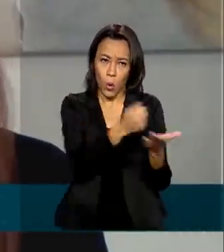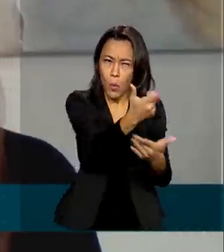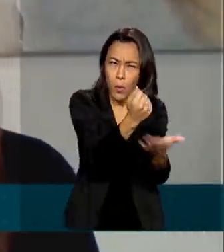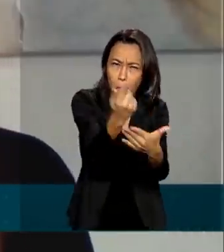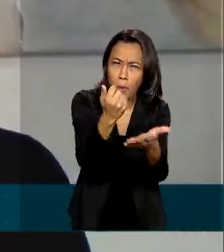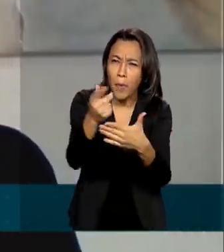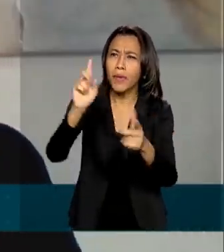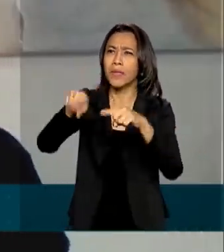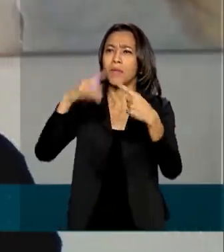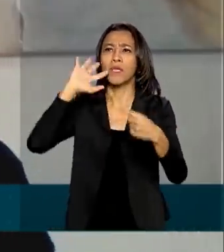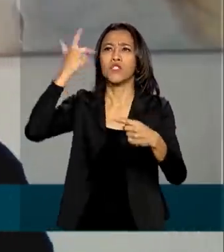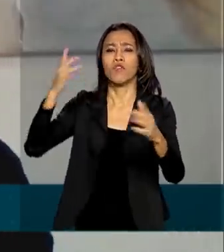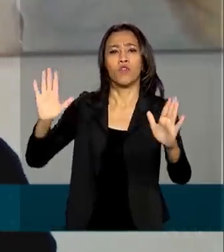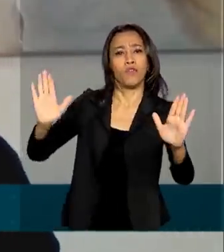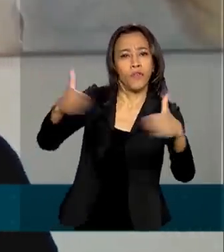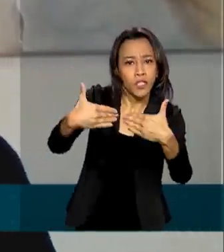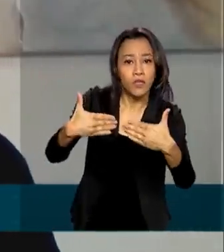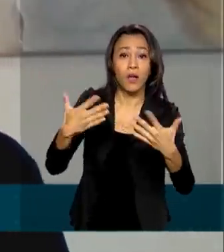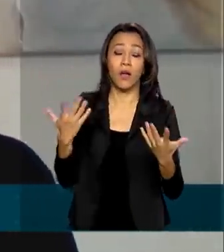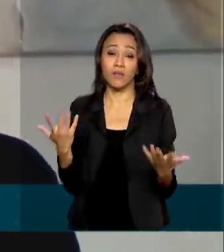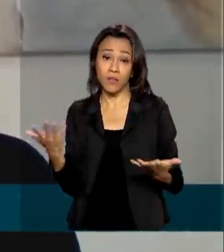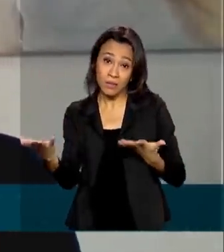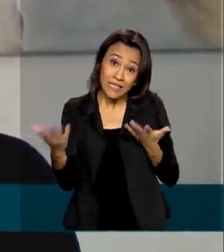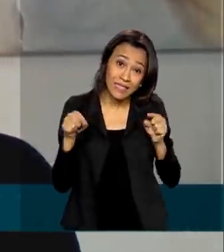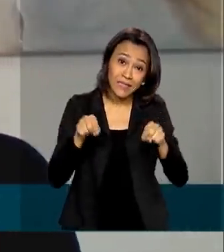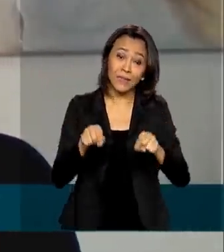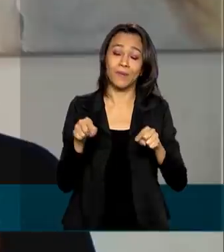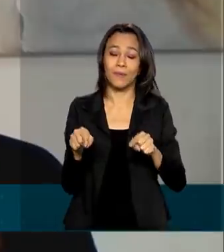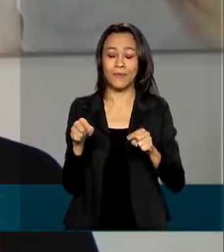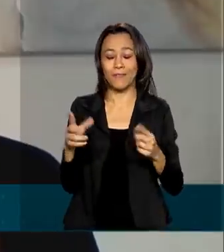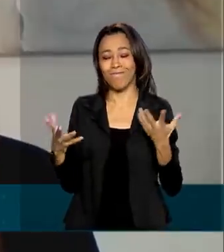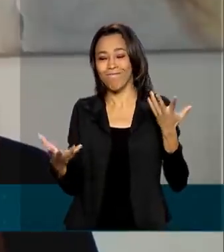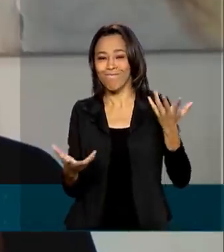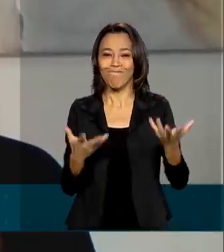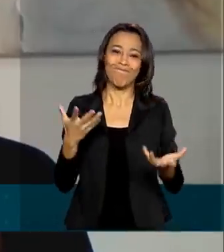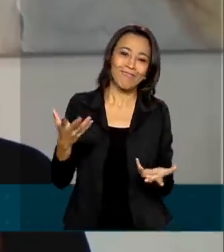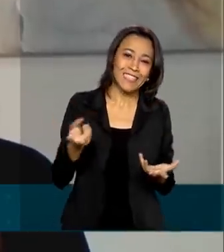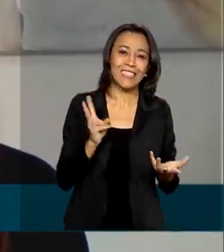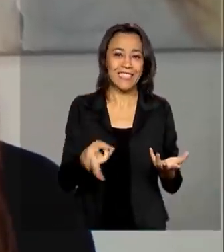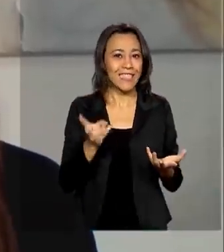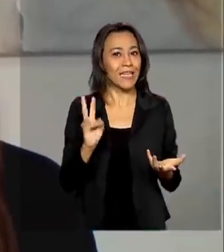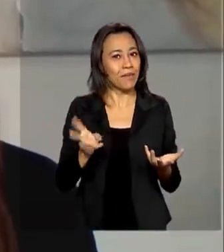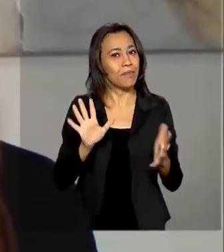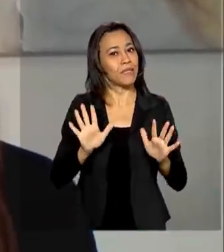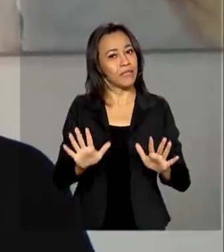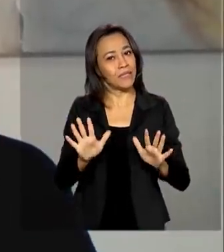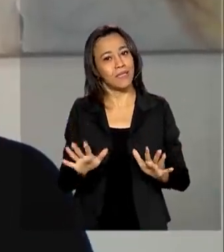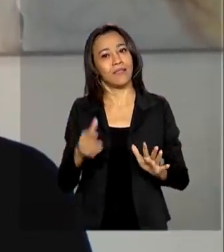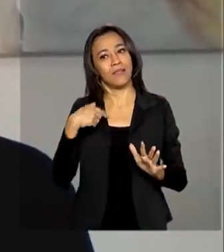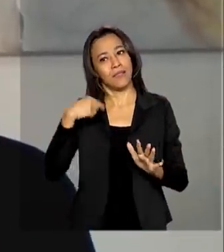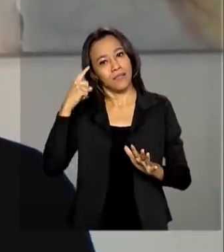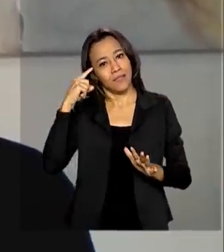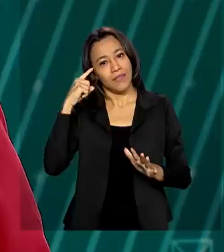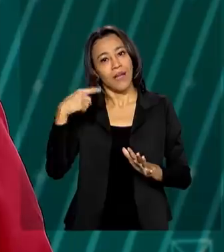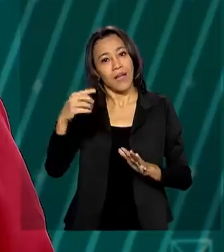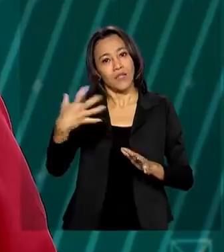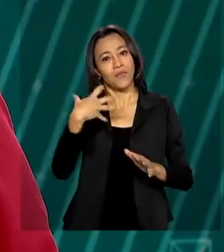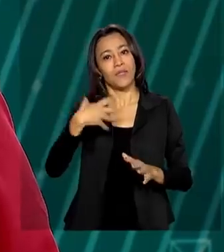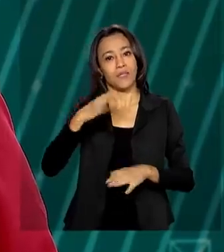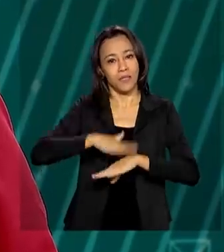tiveram que fechar de novo. Então, tudo isso faz com que a gente sempre indique parcimônia nas decisões.